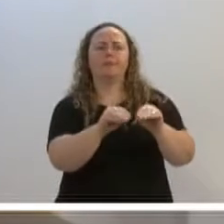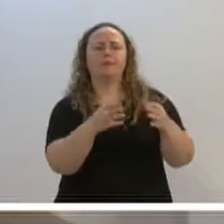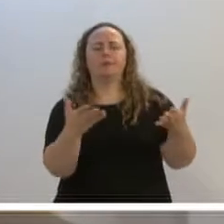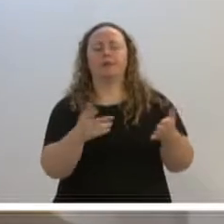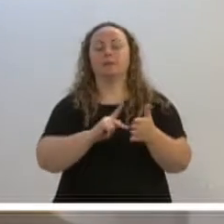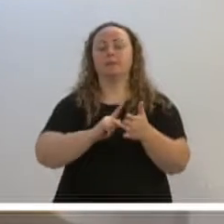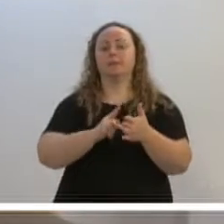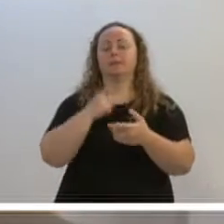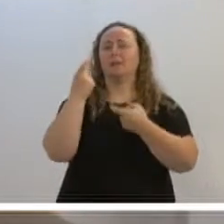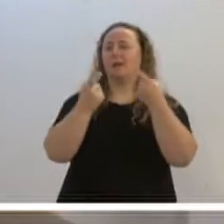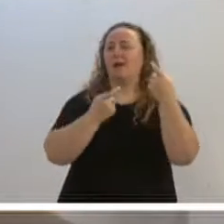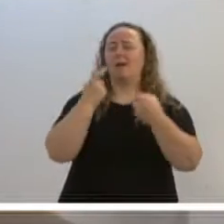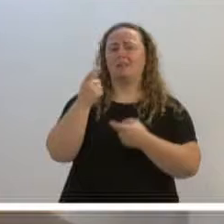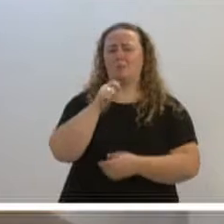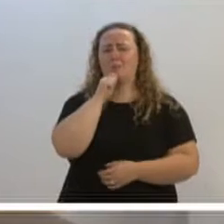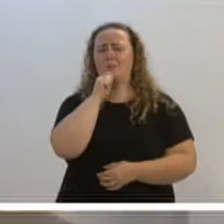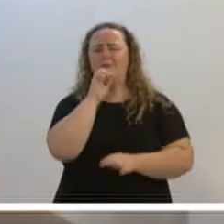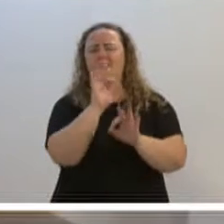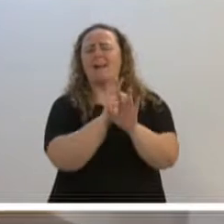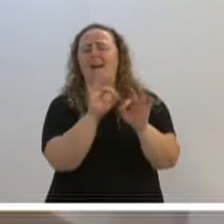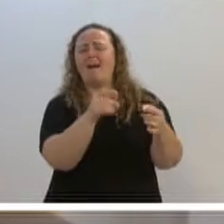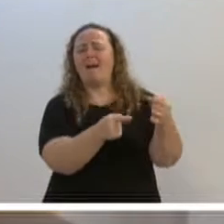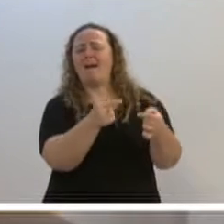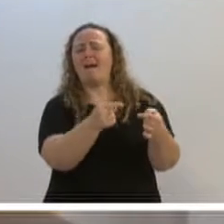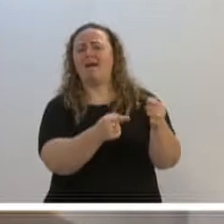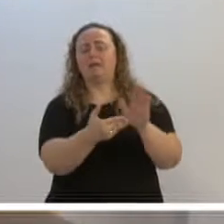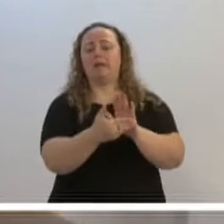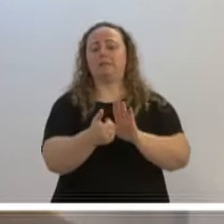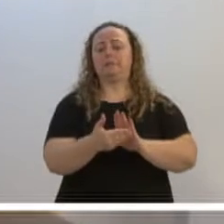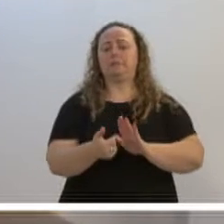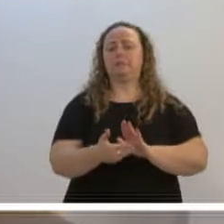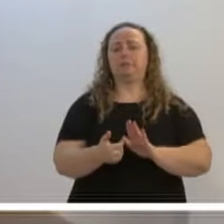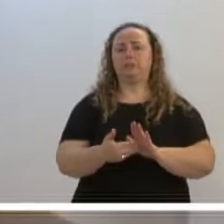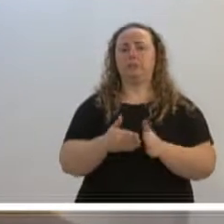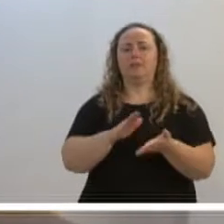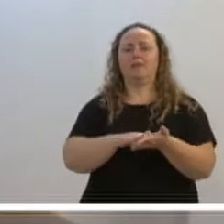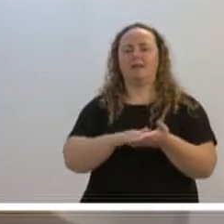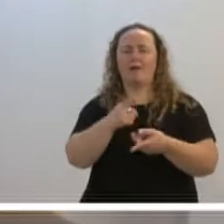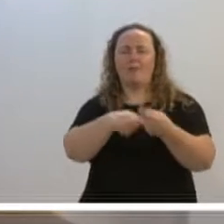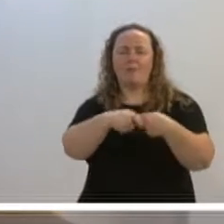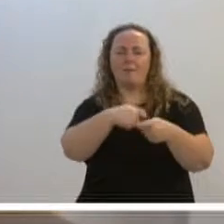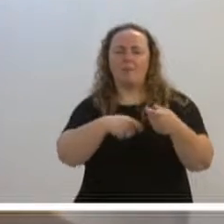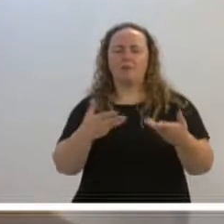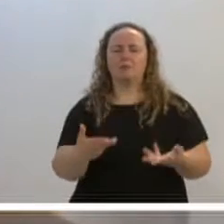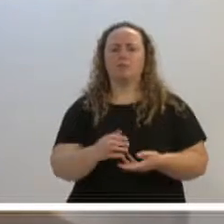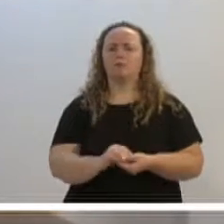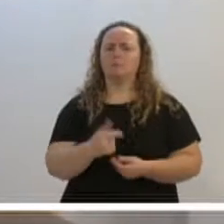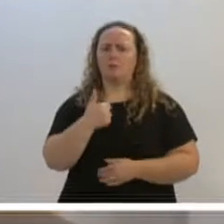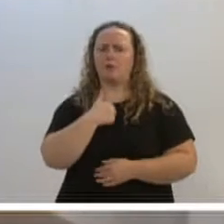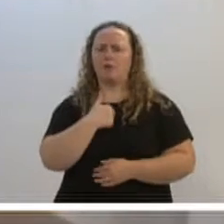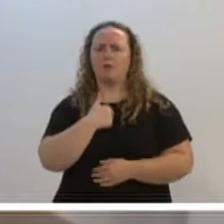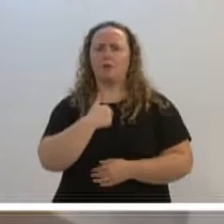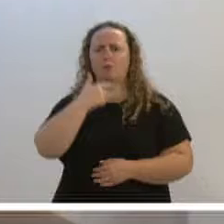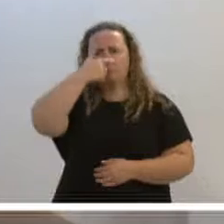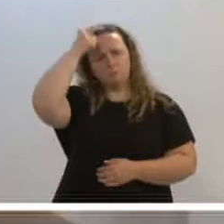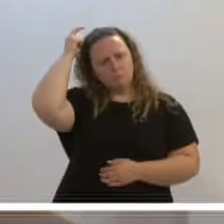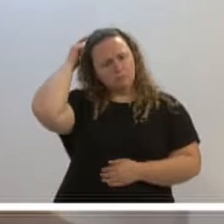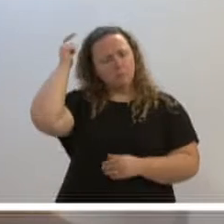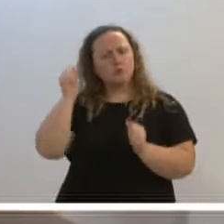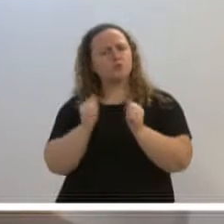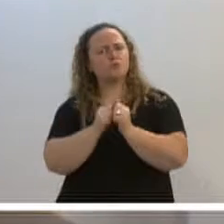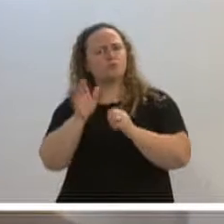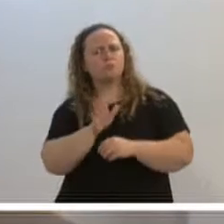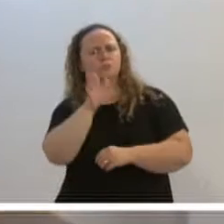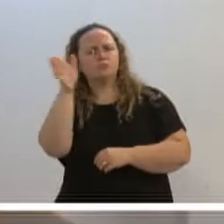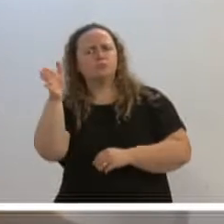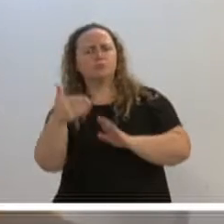sindicato, preocupado, nem foi a discussão. Estava preocupado na retirada ou não dos cobradores. E aqui eu posso falar com tranquilidade. Foi eu e vereador Adriano, fomos os únicos aqui que votamos contra a